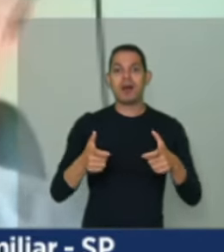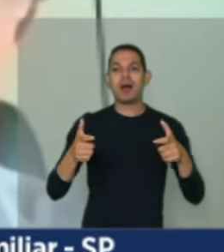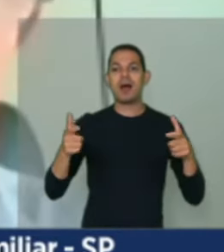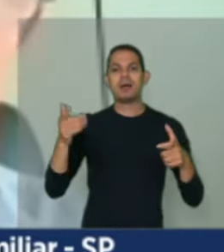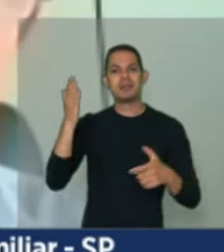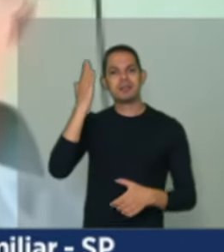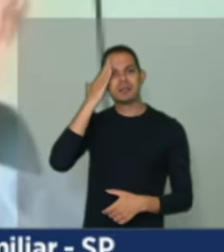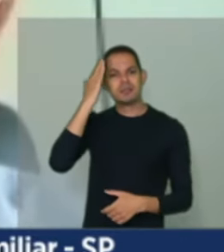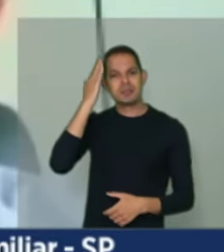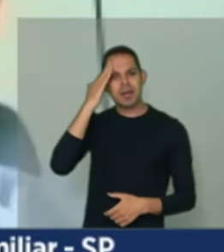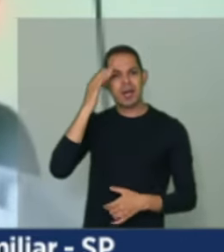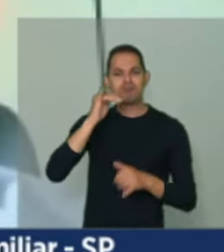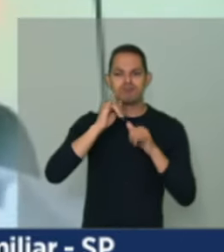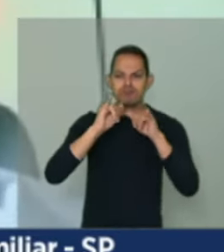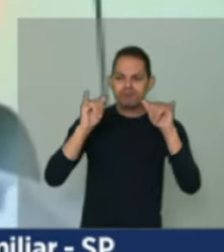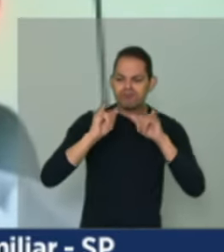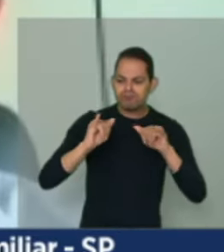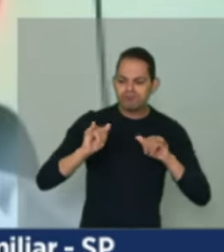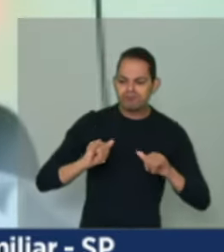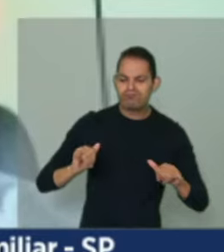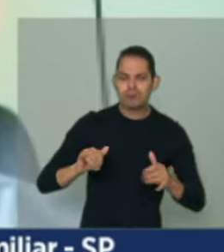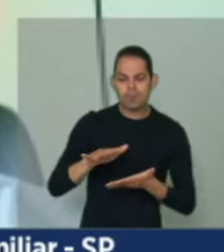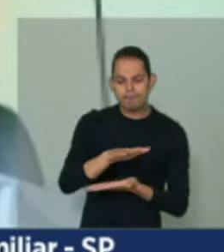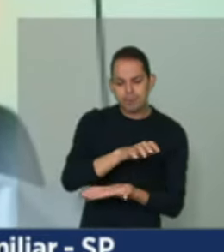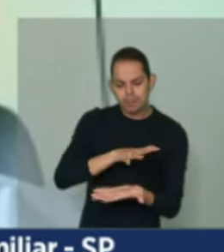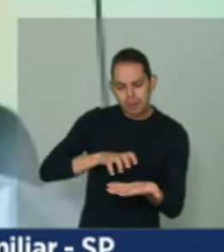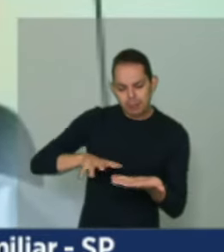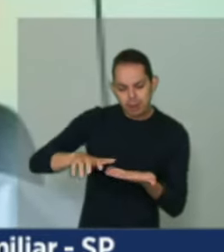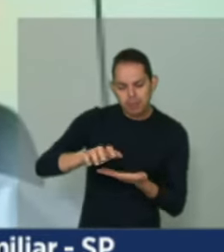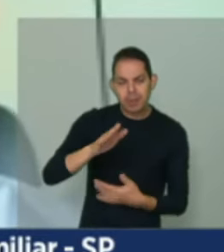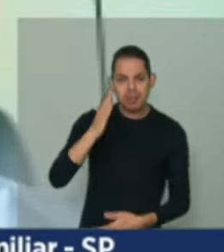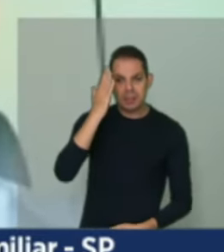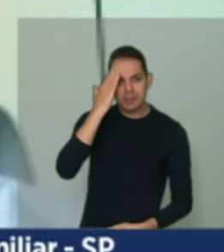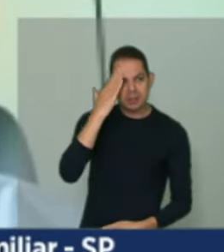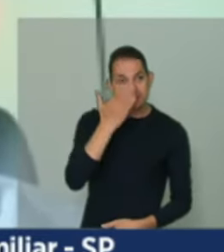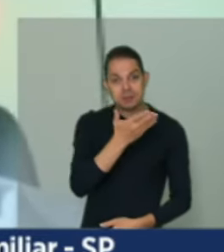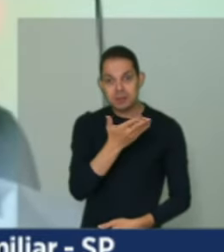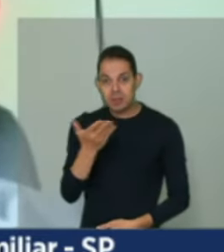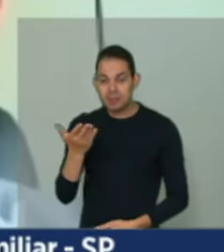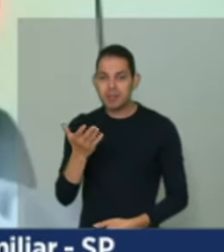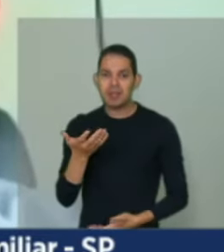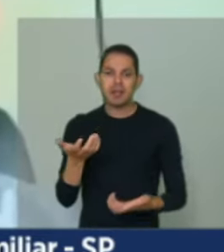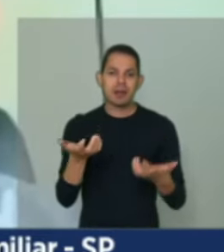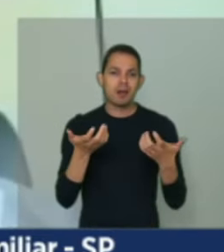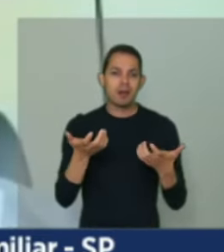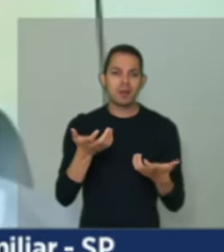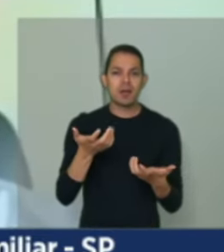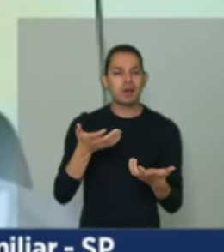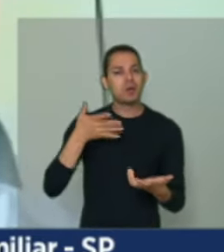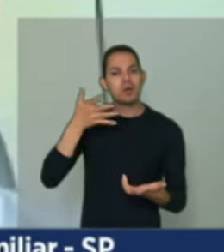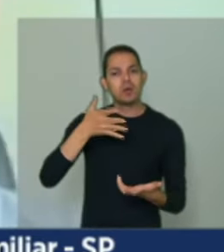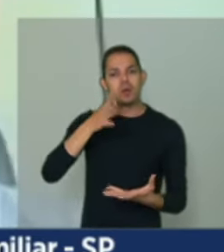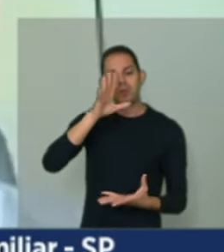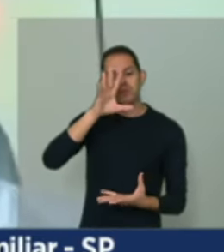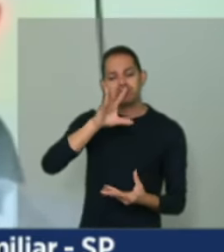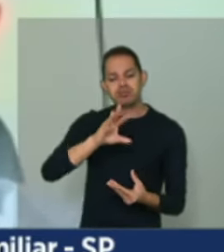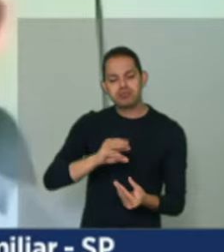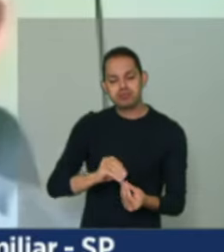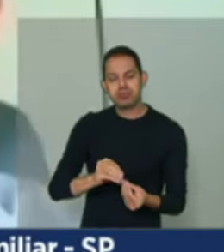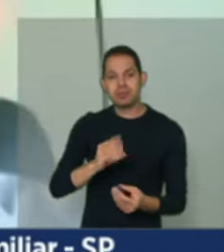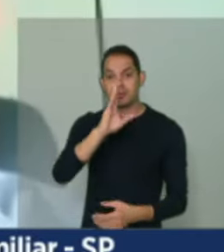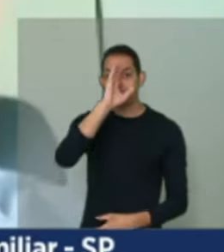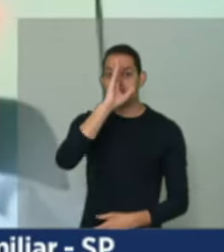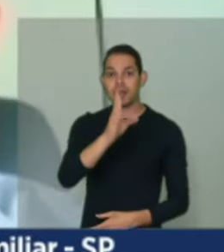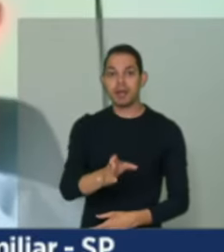dados. Eu gostaria de, em poucas palavras, ir direto pela